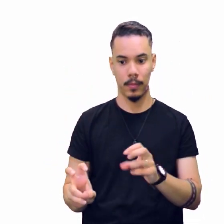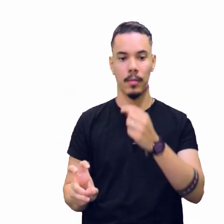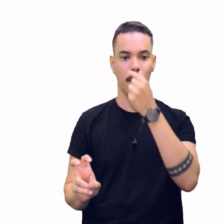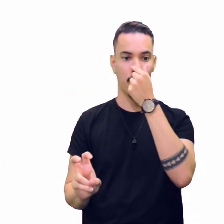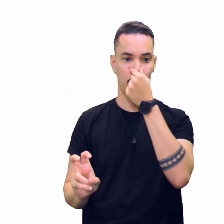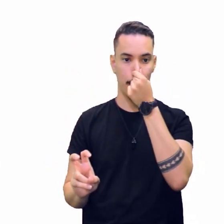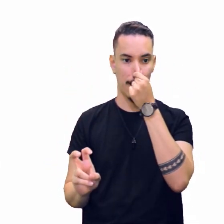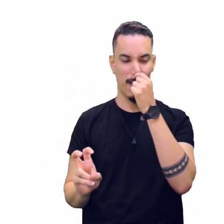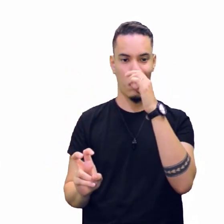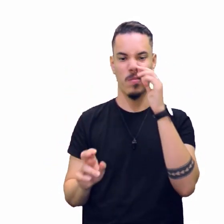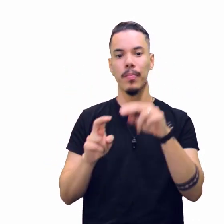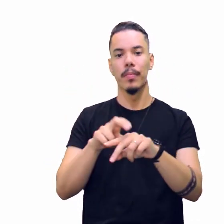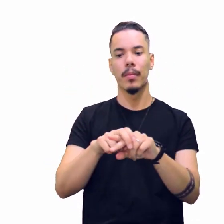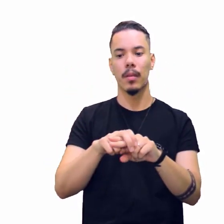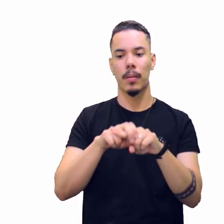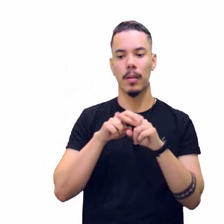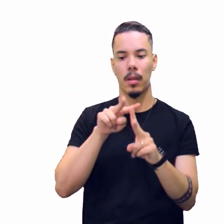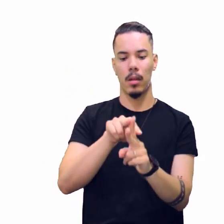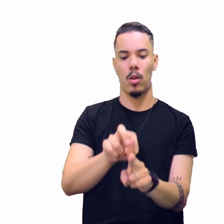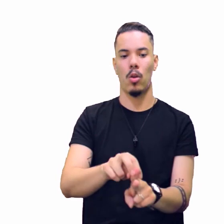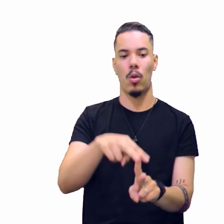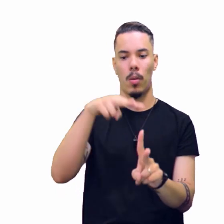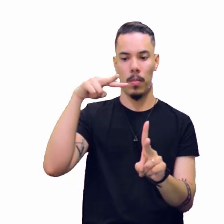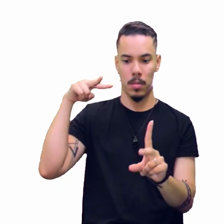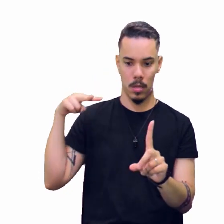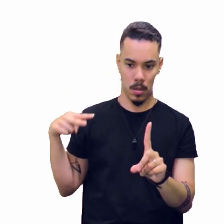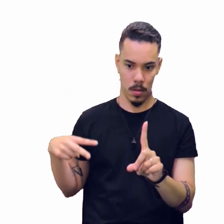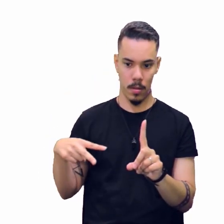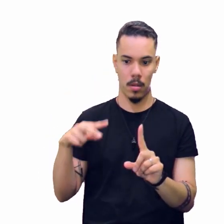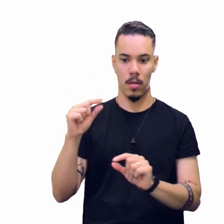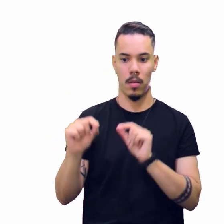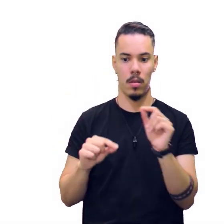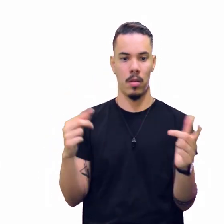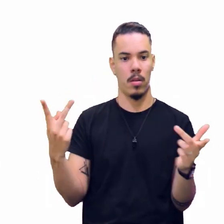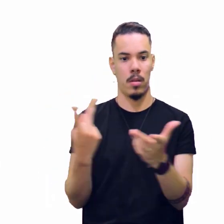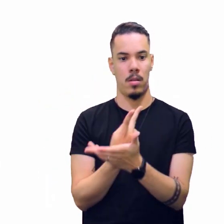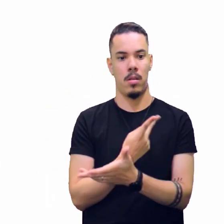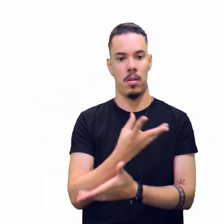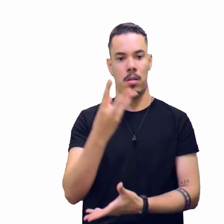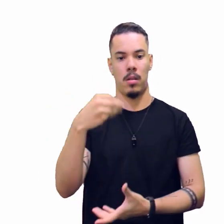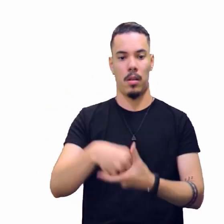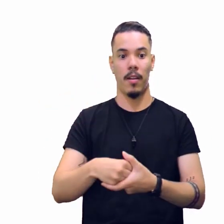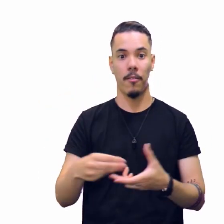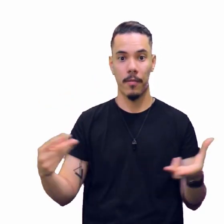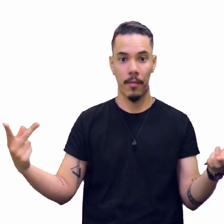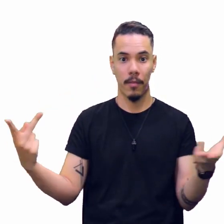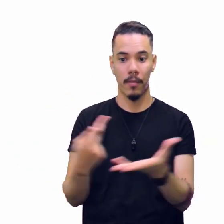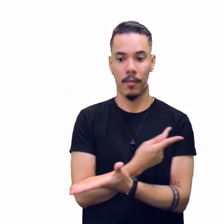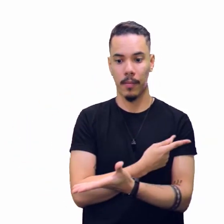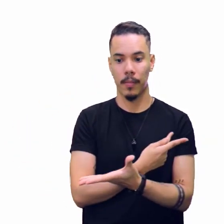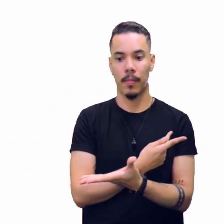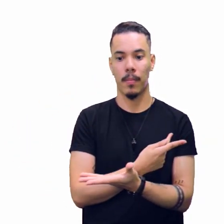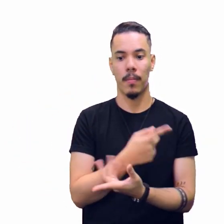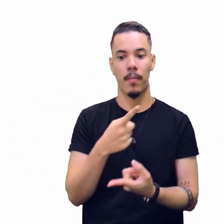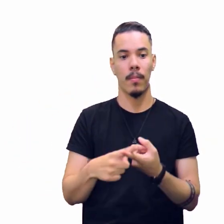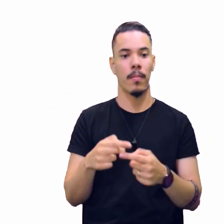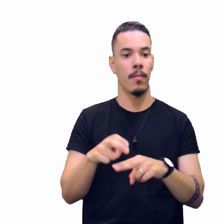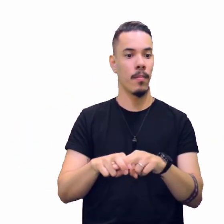partir da observação direta dos fatos. É o produto, portanto, da atividade